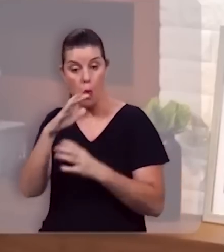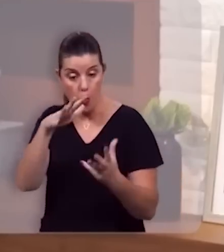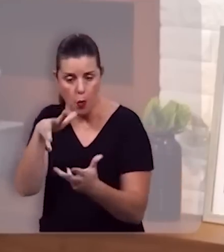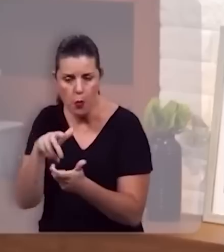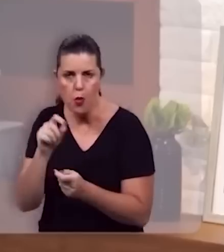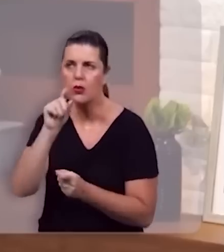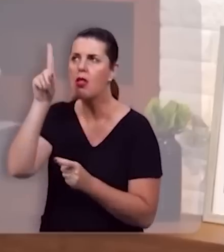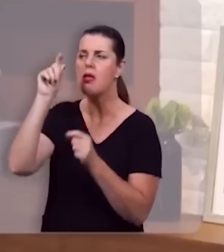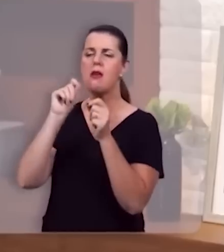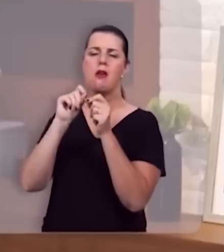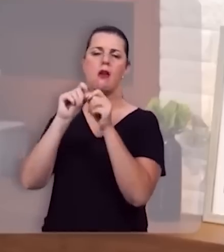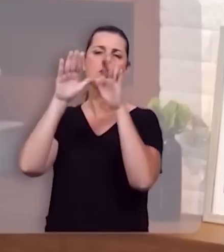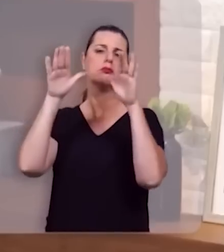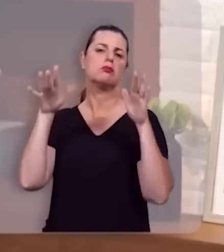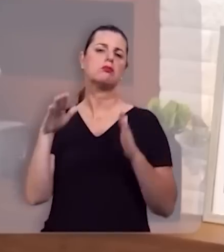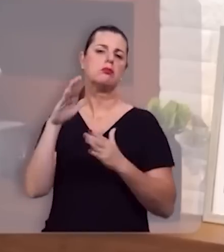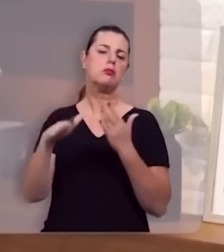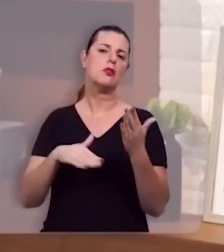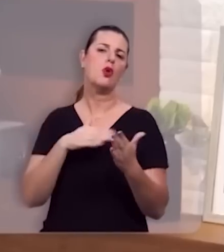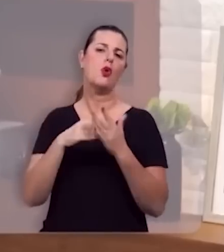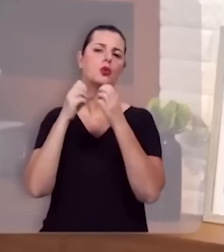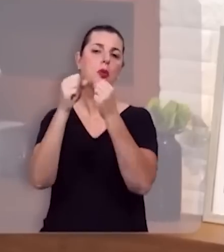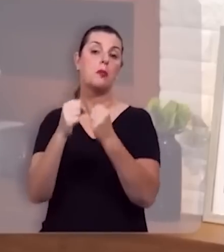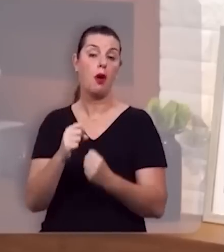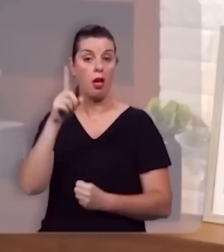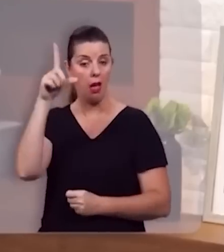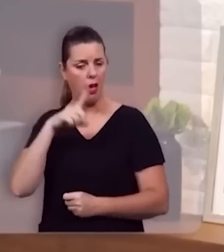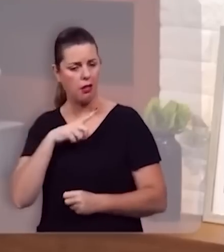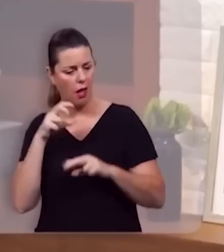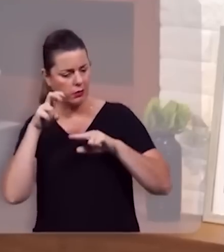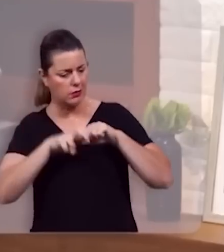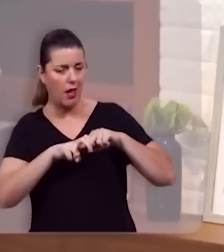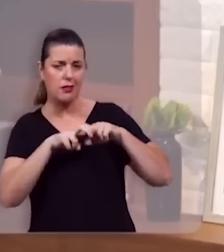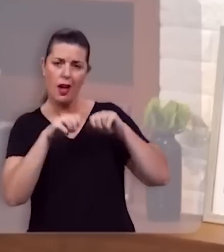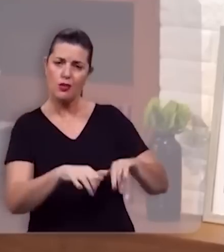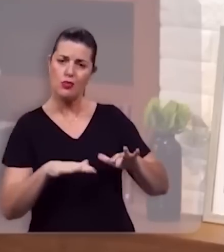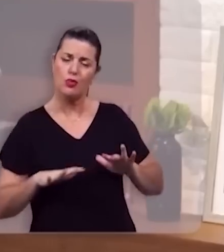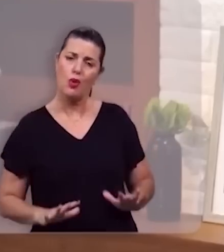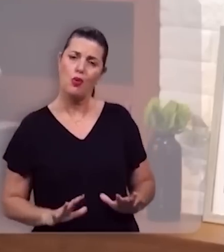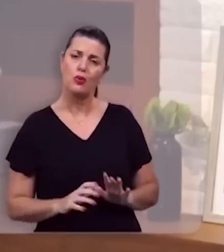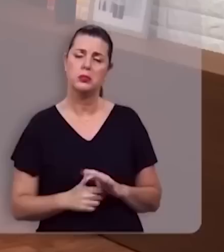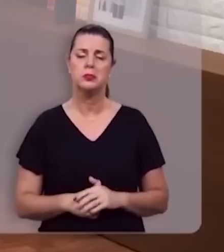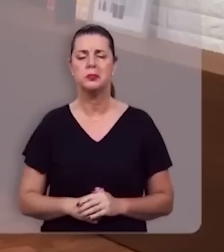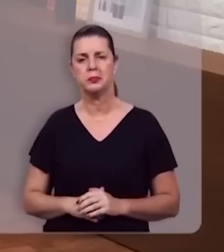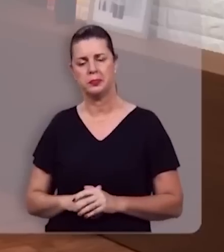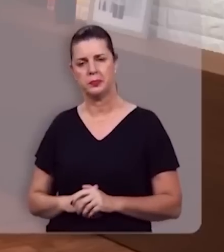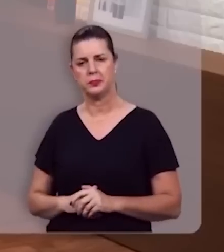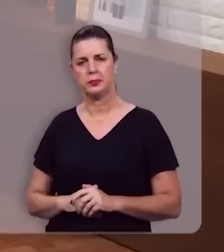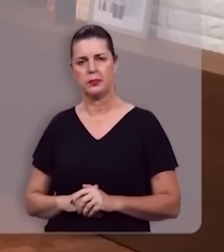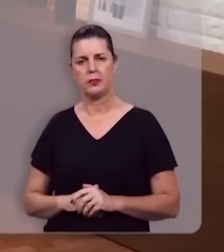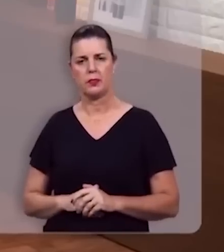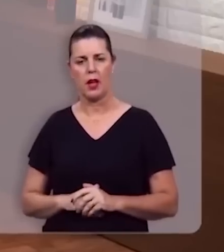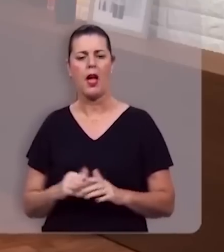onipotentes do Deus Todo-Poderoso e é ele quem está assentado no trono. Ele